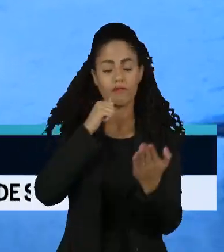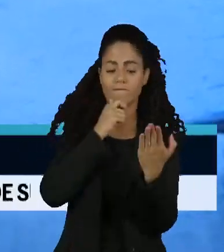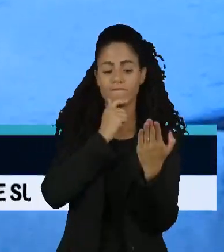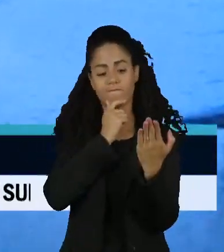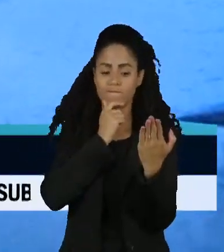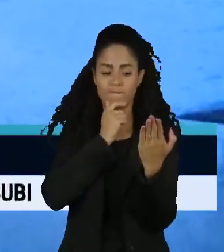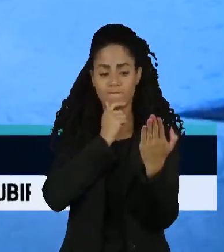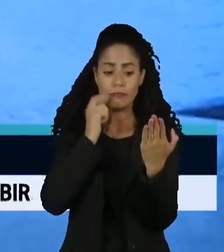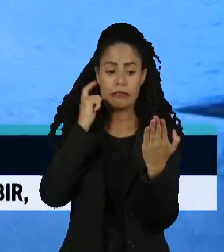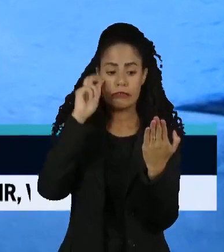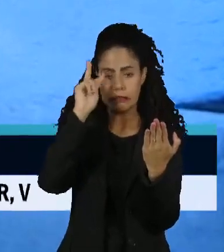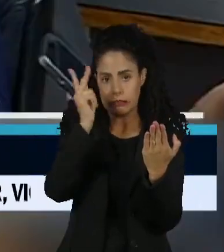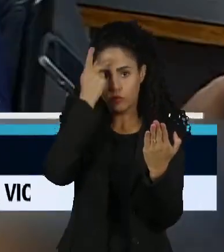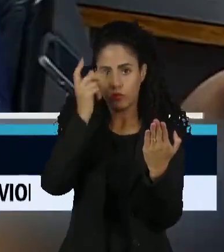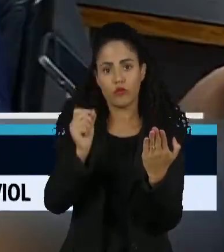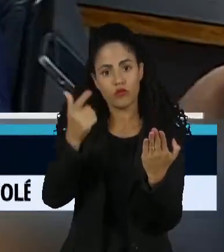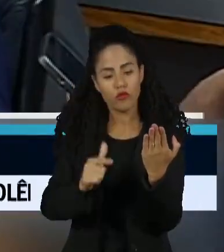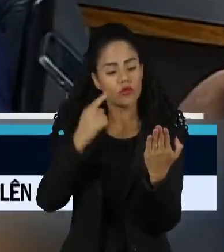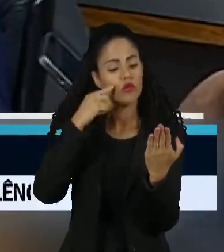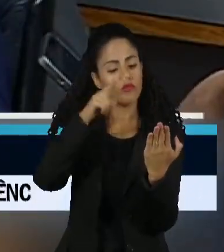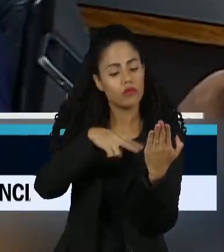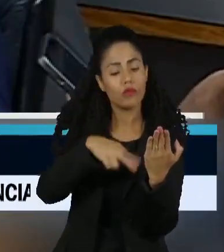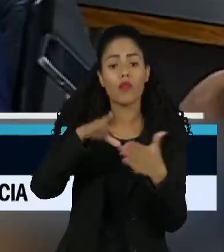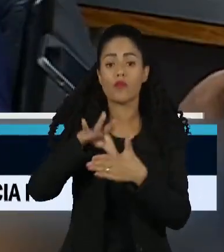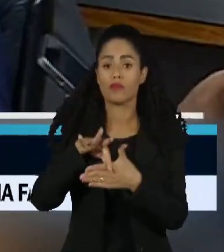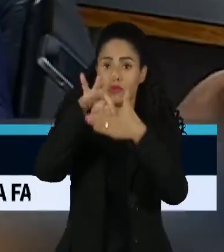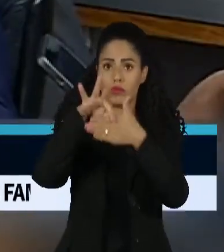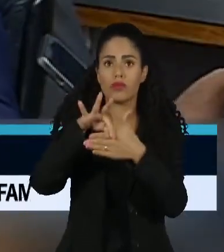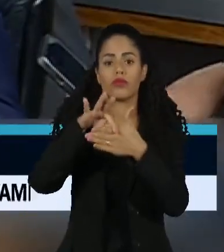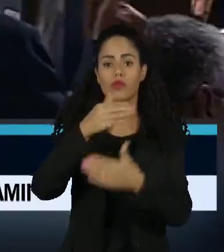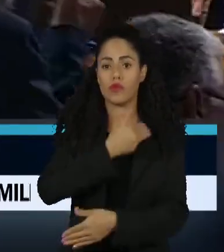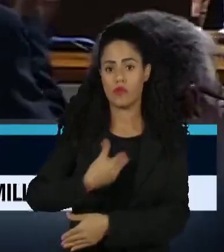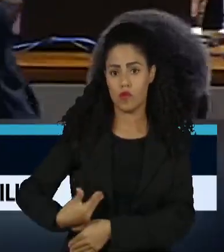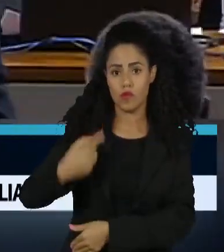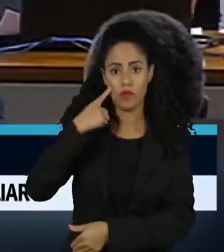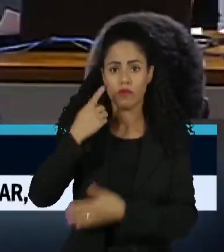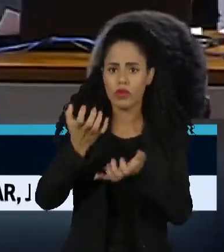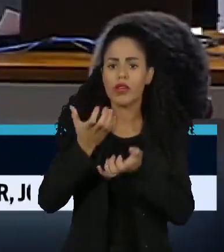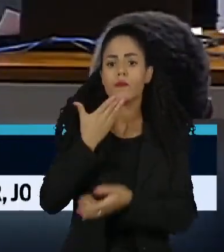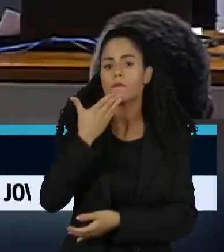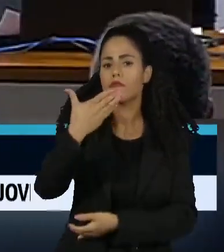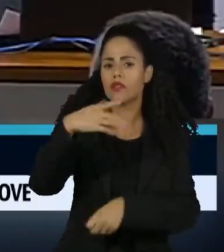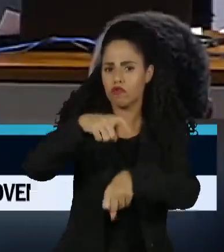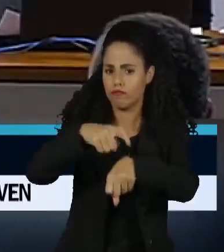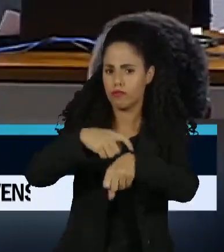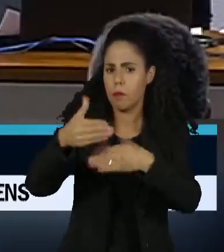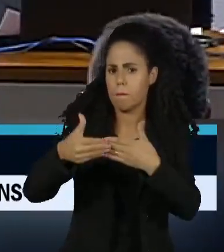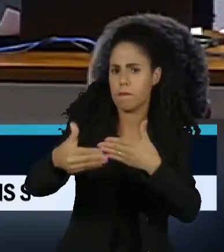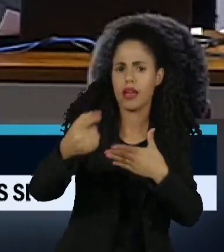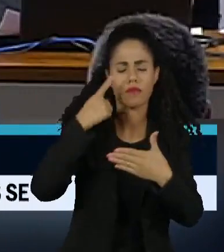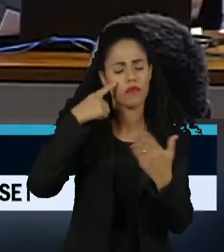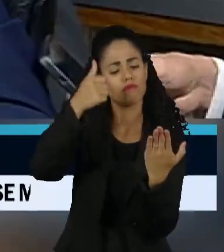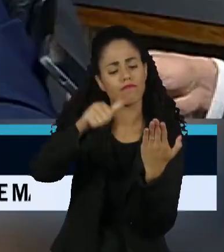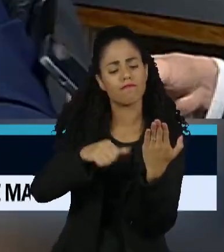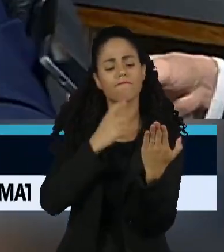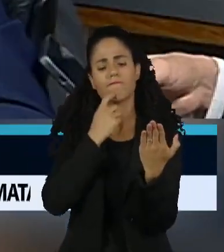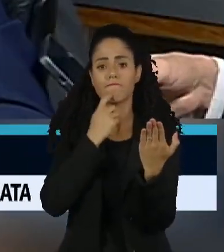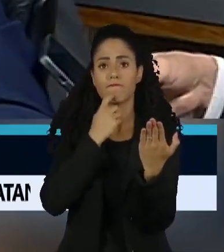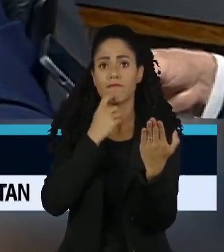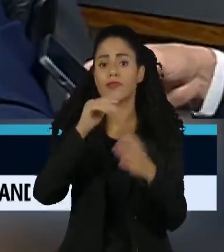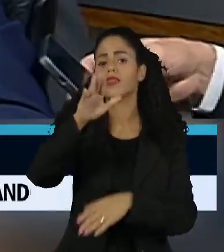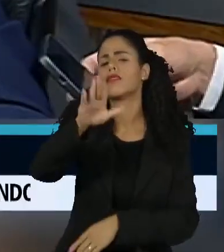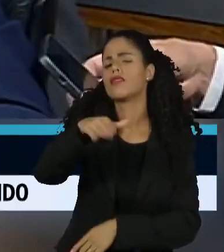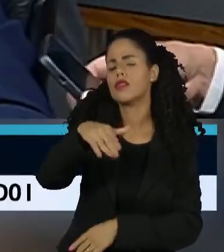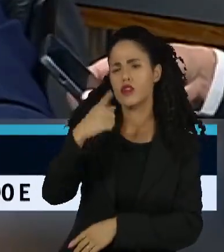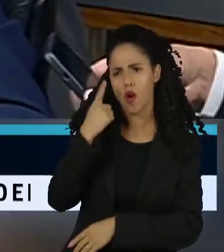analisado pelo plenário da Casa. O líder do governo era um dos que queriam pedir mais tempo. Eu quero dizer o seguinte,